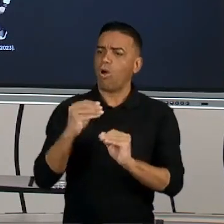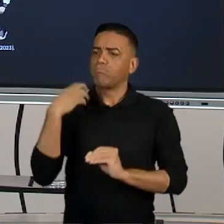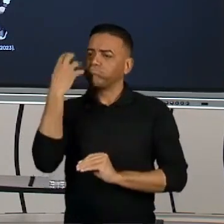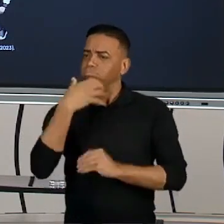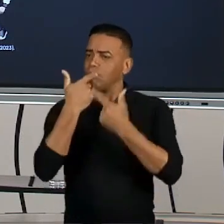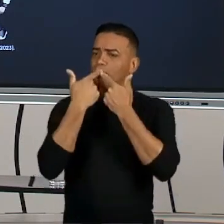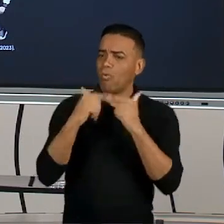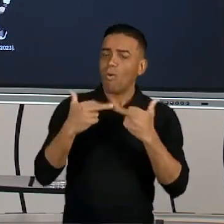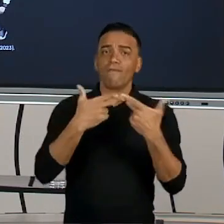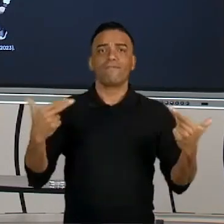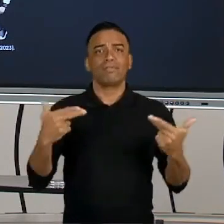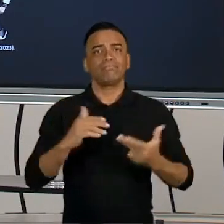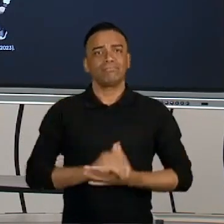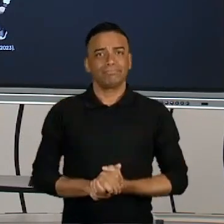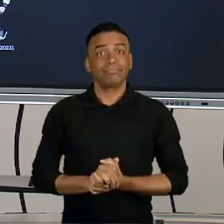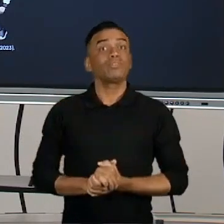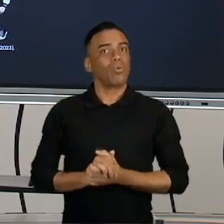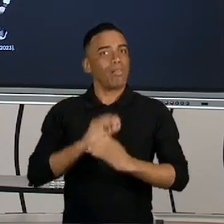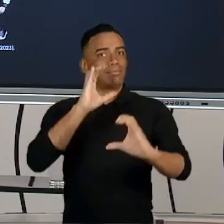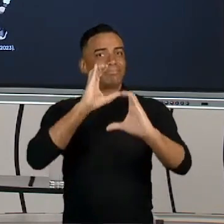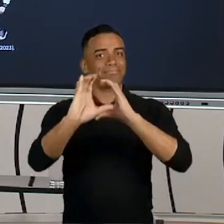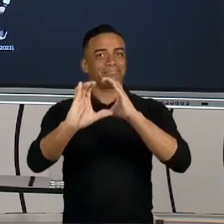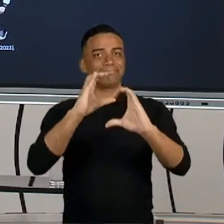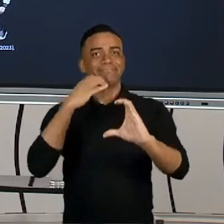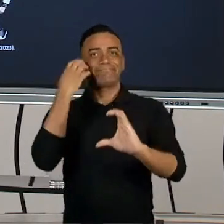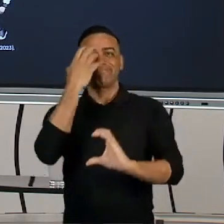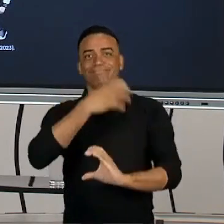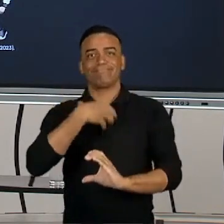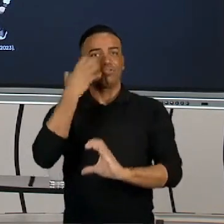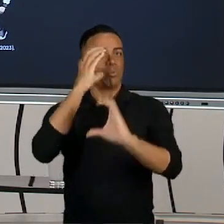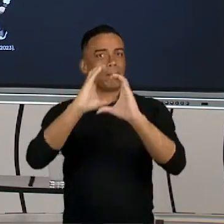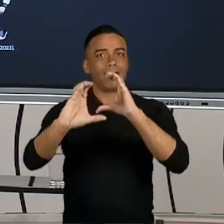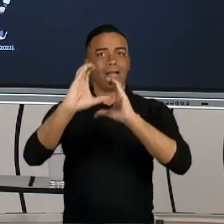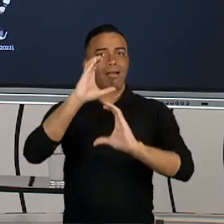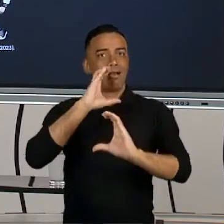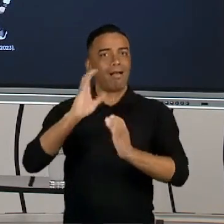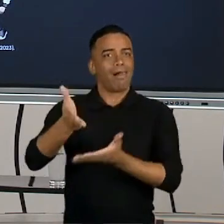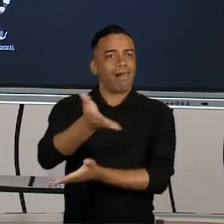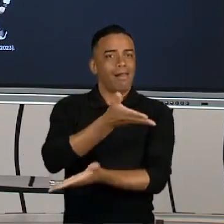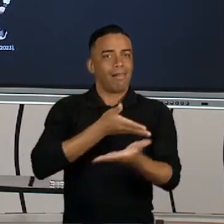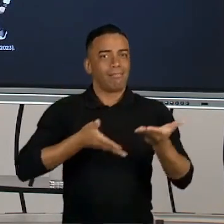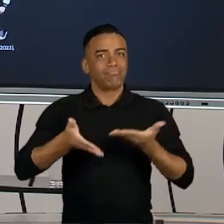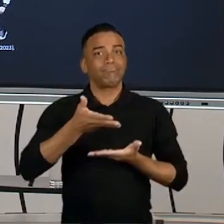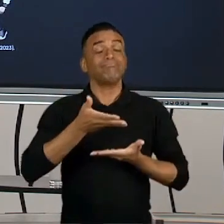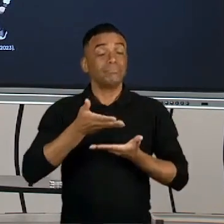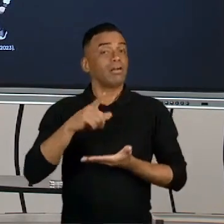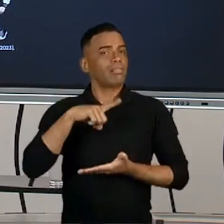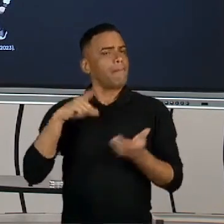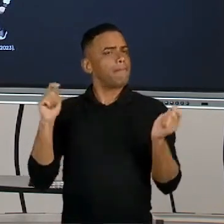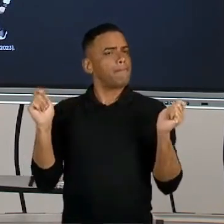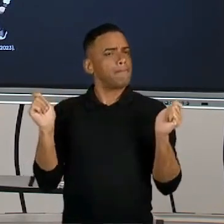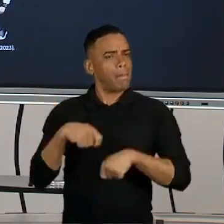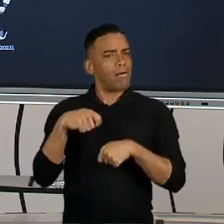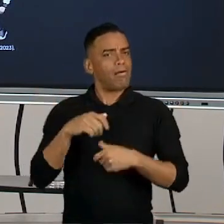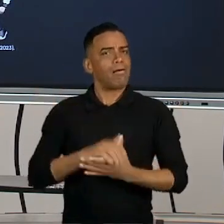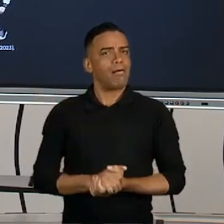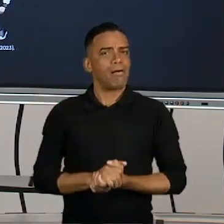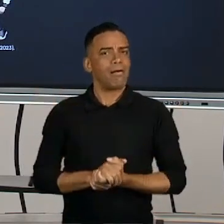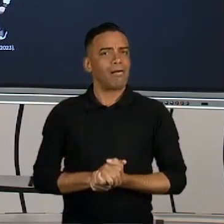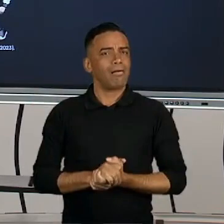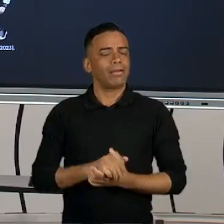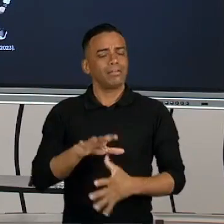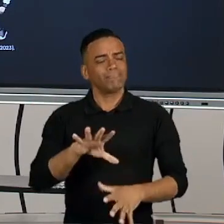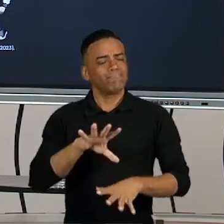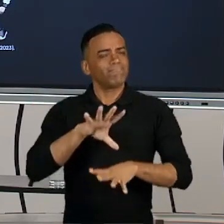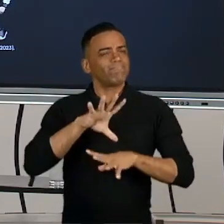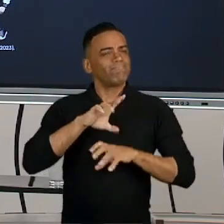linguagens? Ela comunica. E a música, ela tem um potencial muito grande de envolver